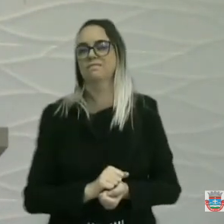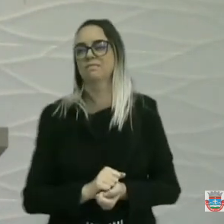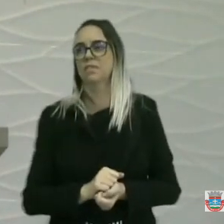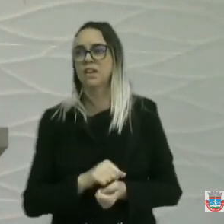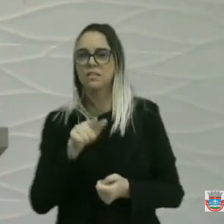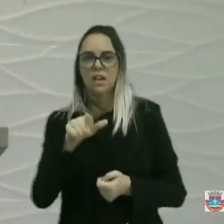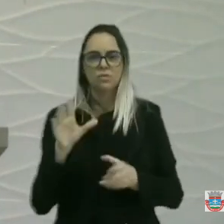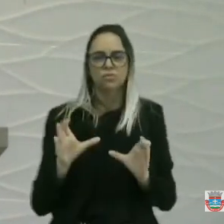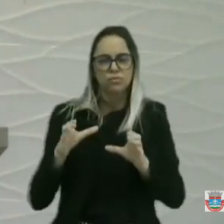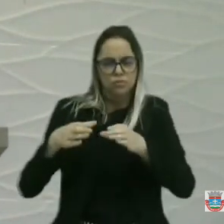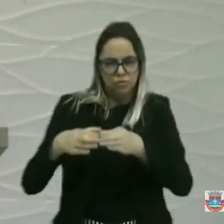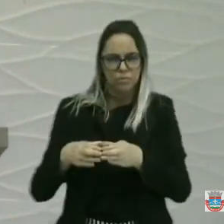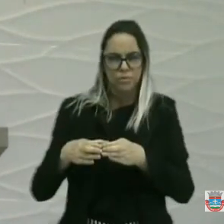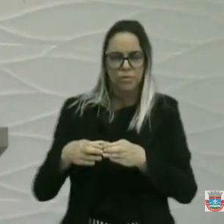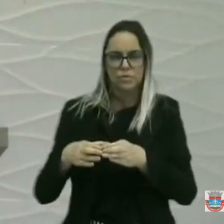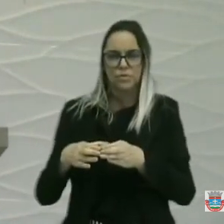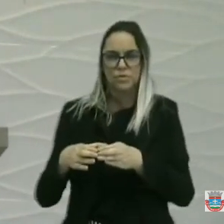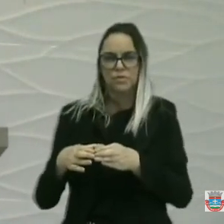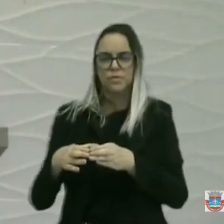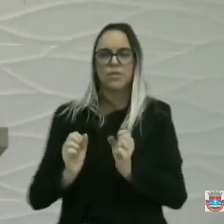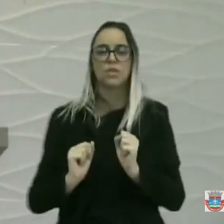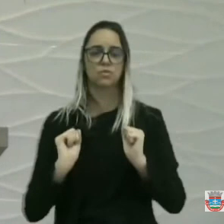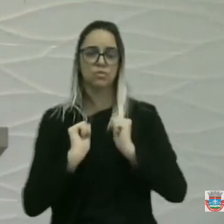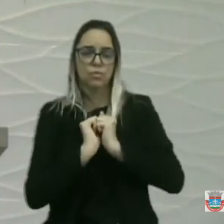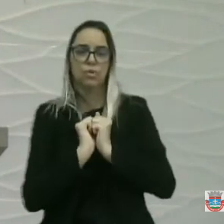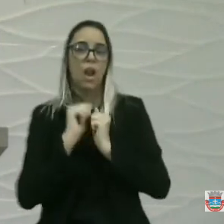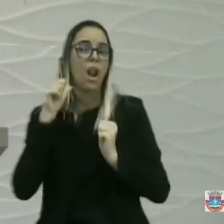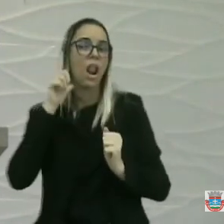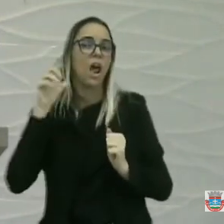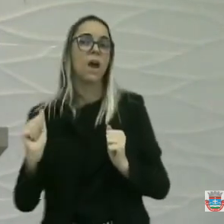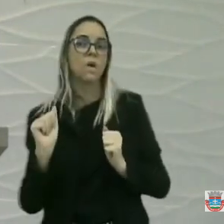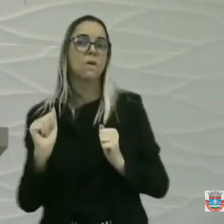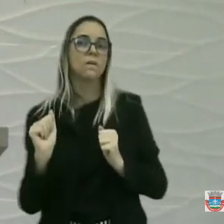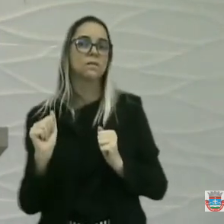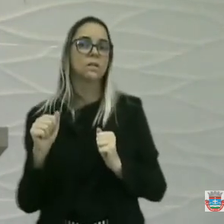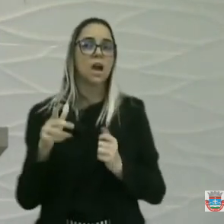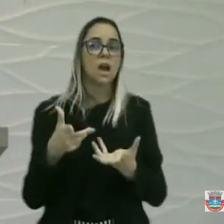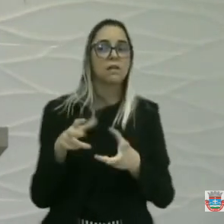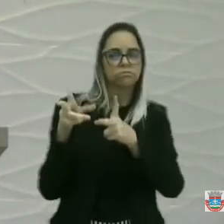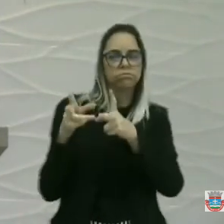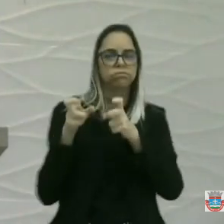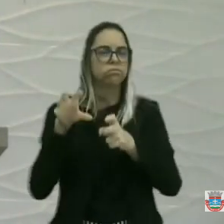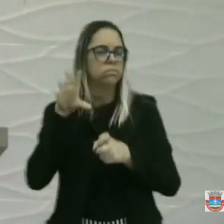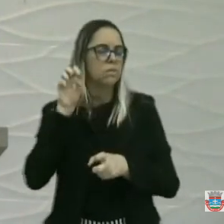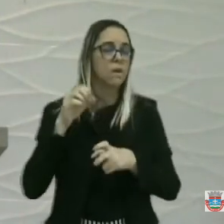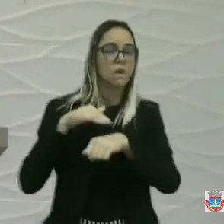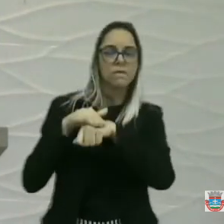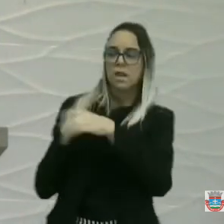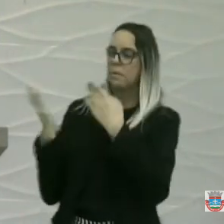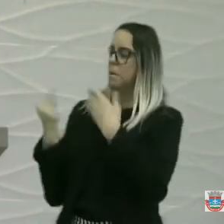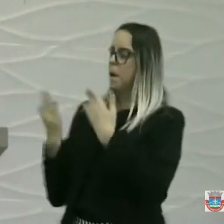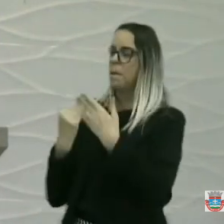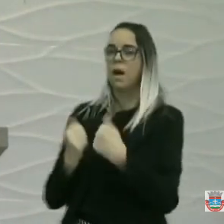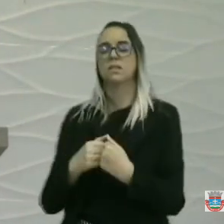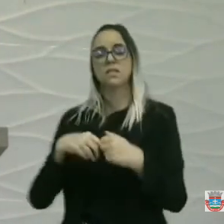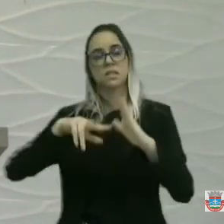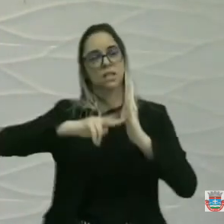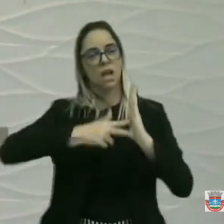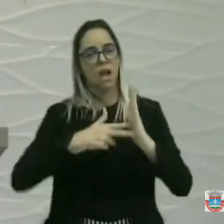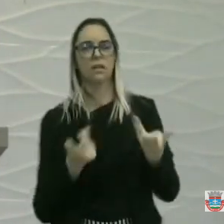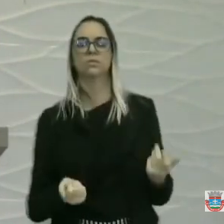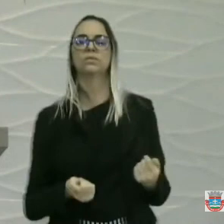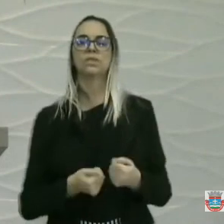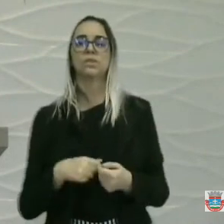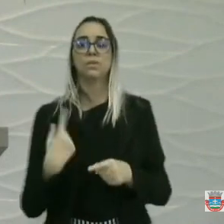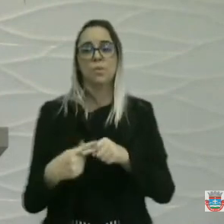faz parte? Junto com o Léo? Para escutar o sindicato. E o projeto da educação demorou um pouco. Por